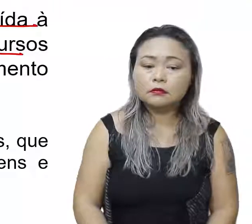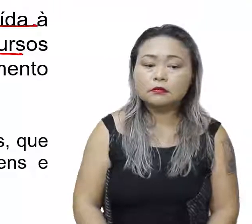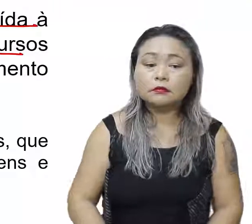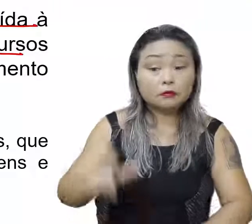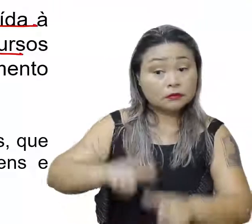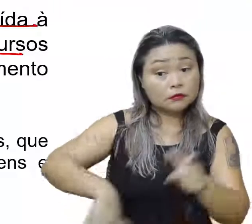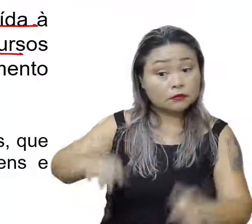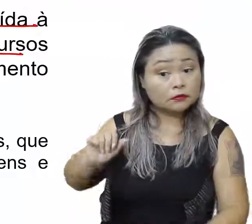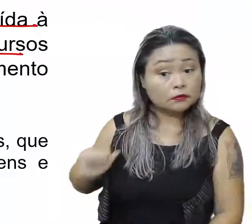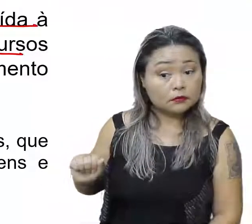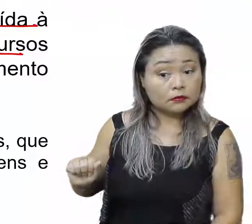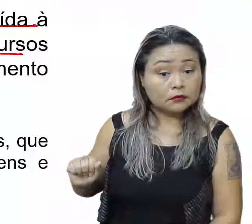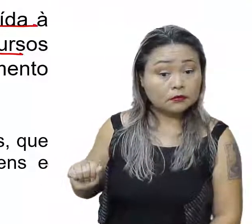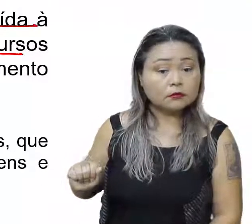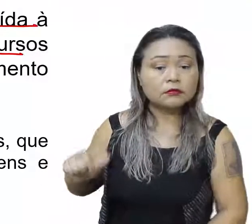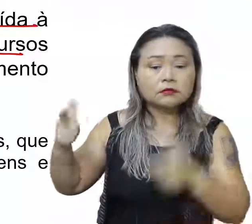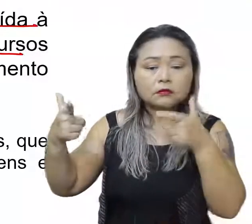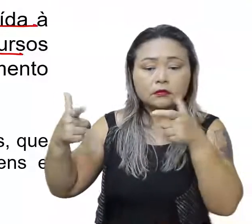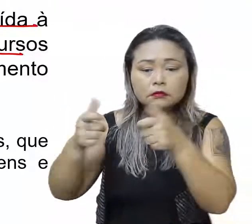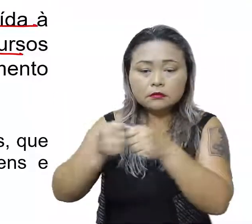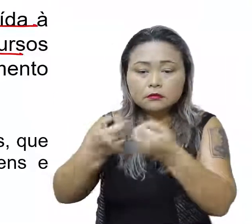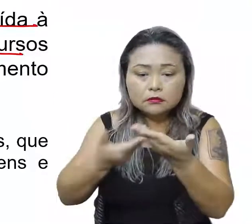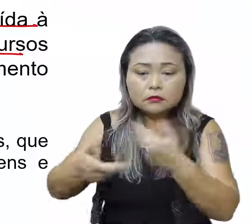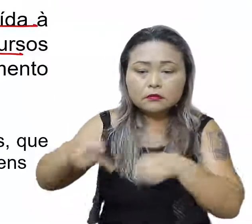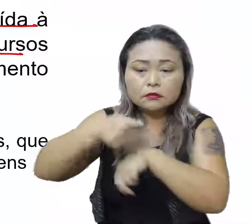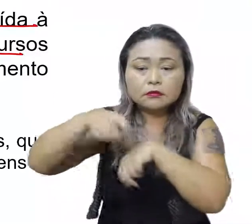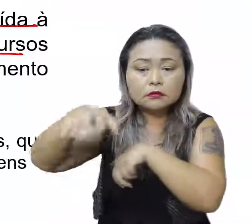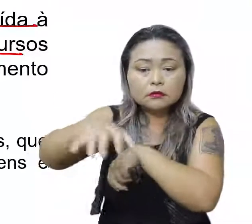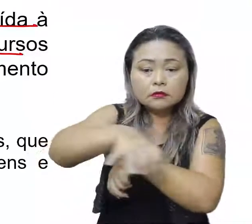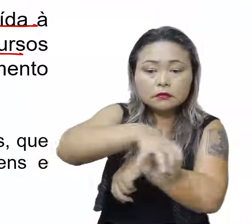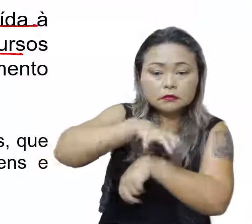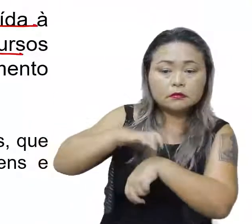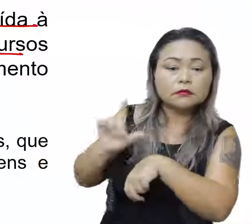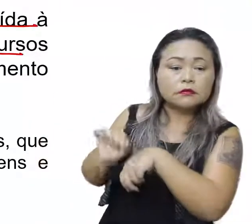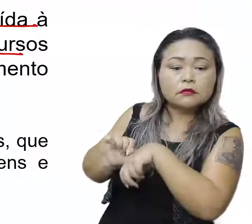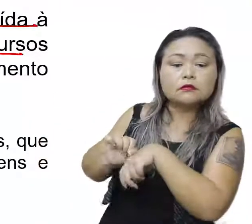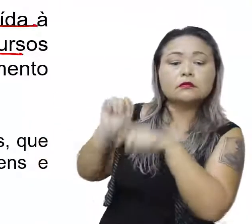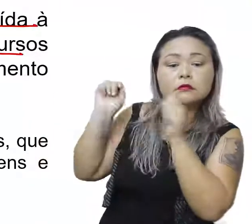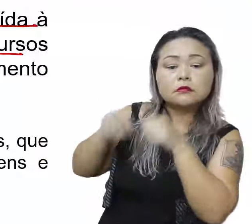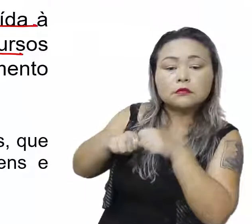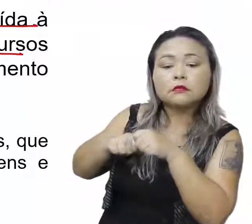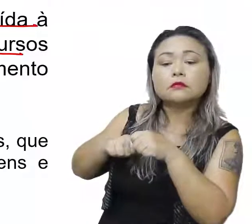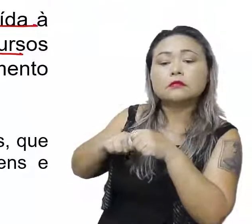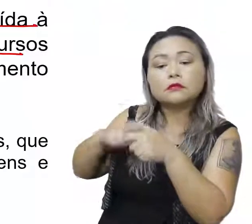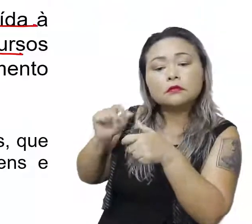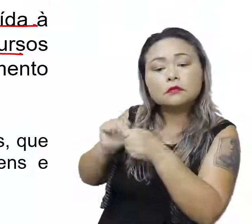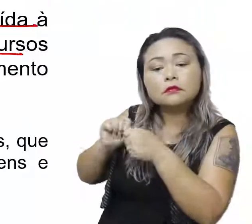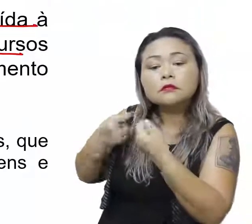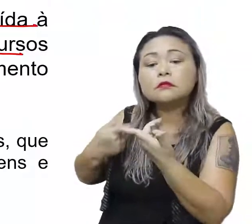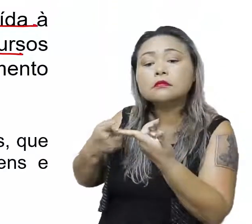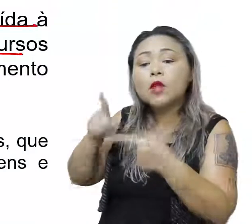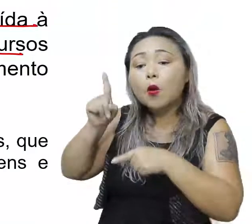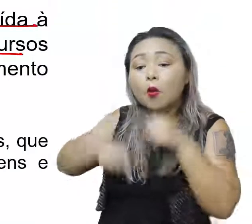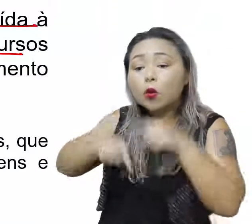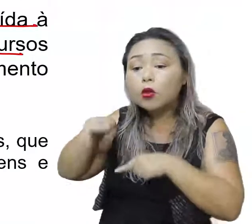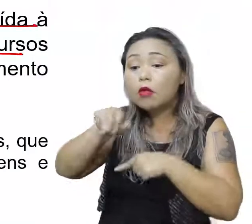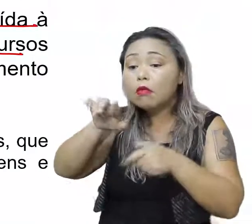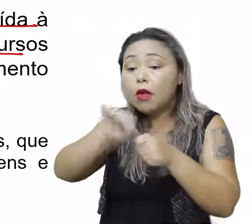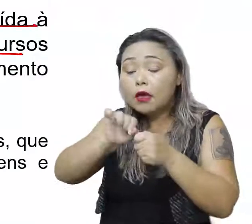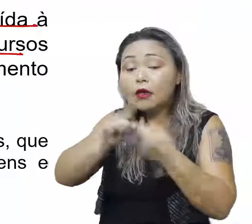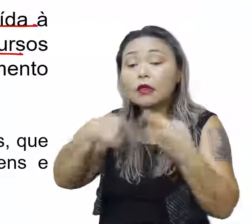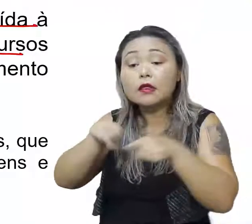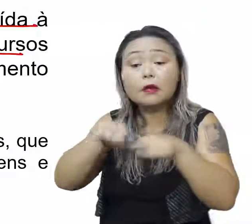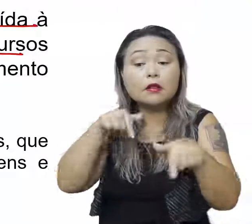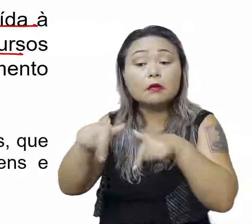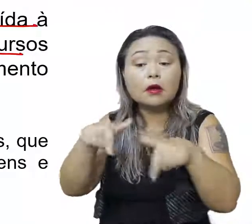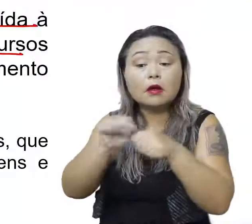Letra A, diminuição do comércio entre países e regiões que se tornaram autossuficientes na produção de bens e serviços. O